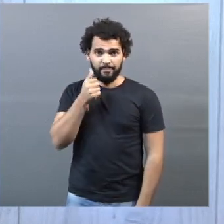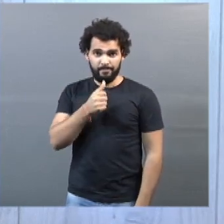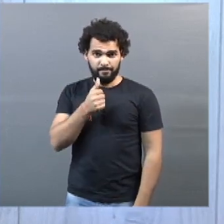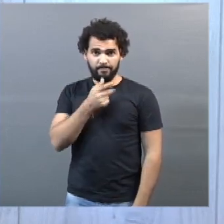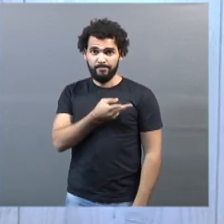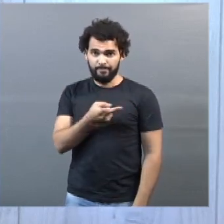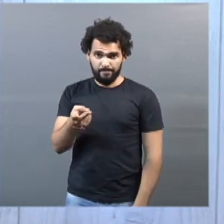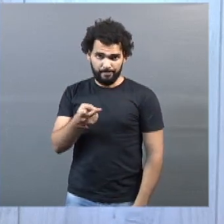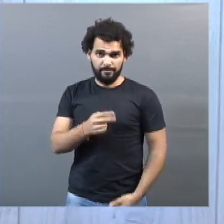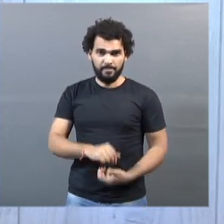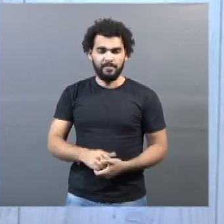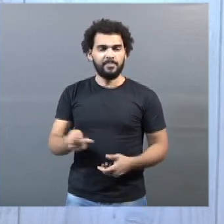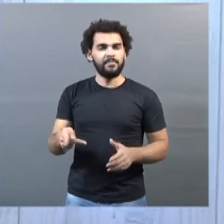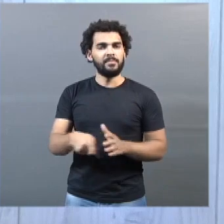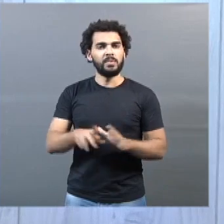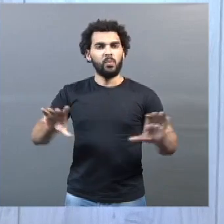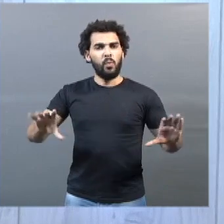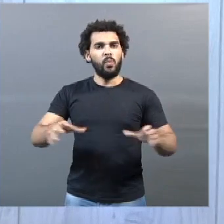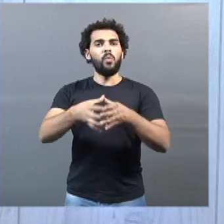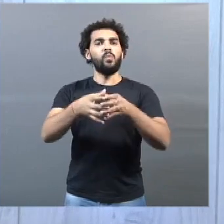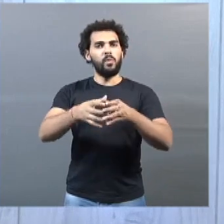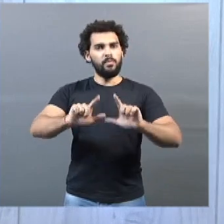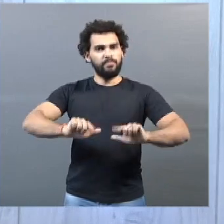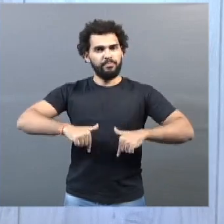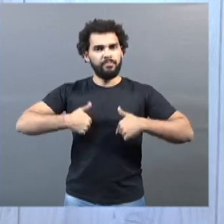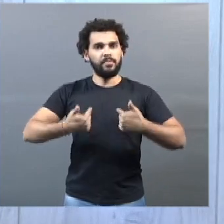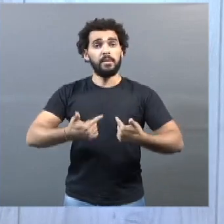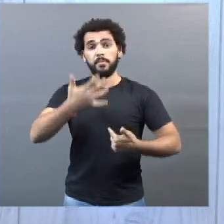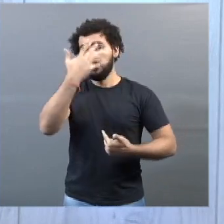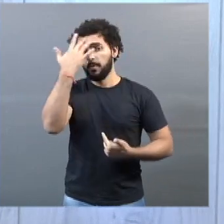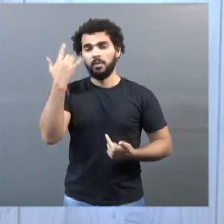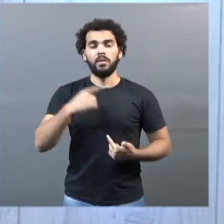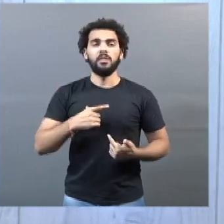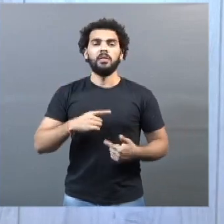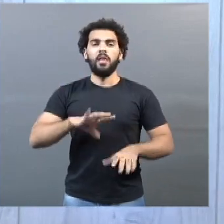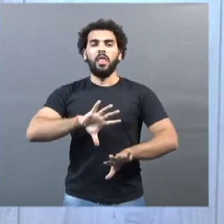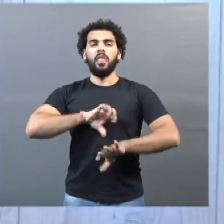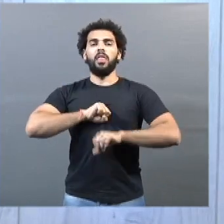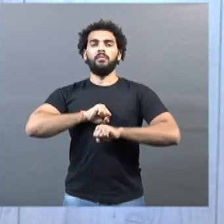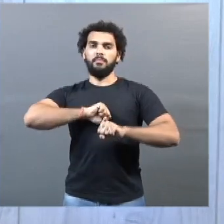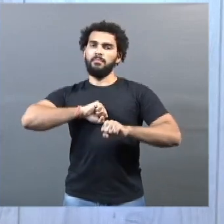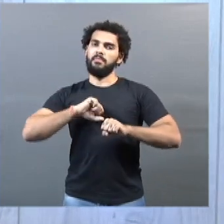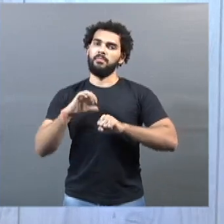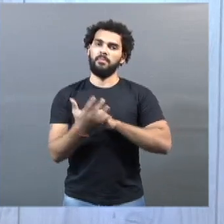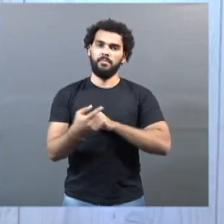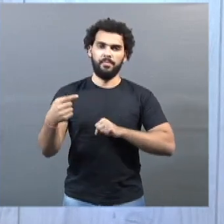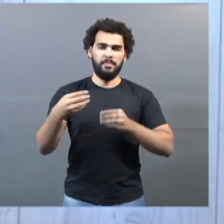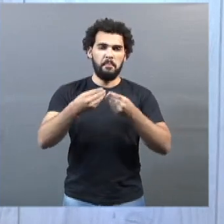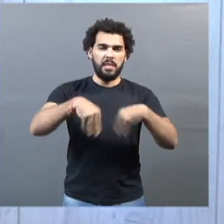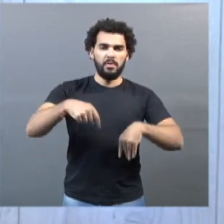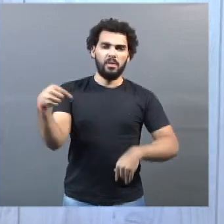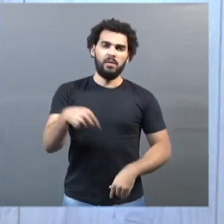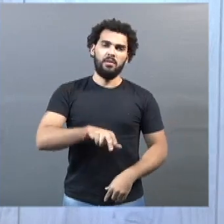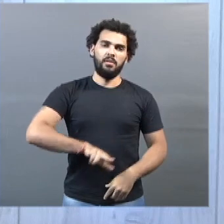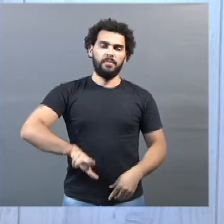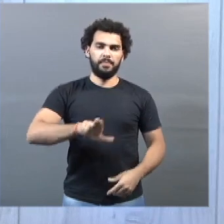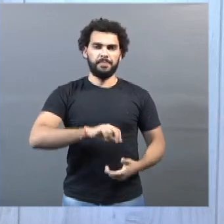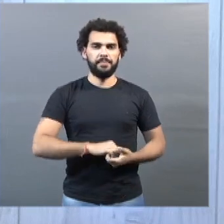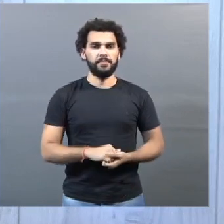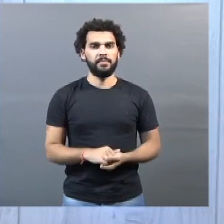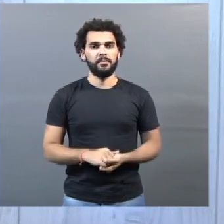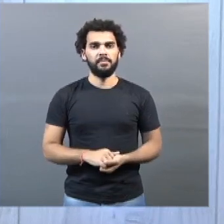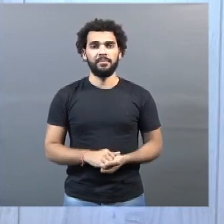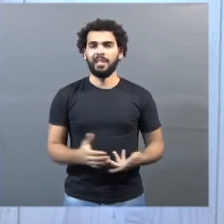que fazem parte do coletivo de luta dos atingidos pelo coronavírus em Uberlândia. Agora